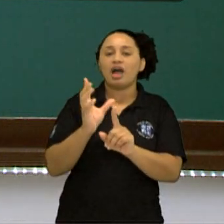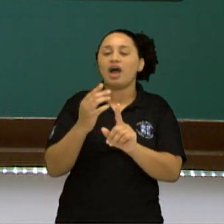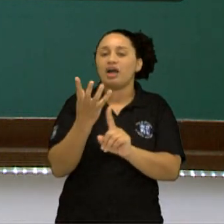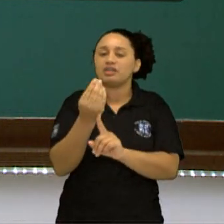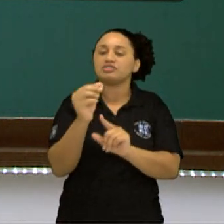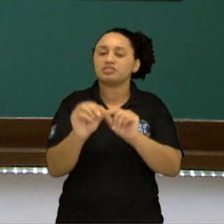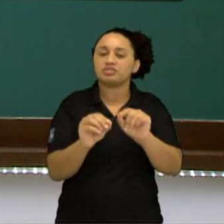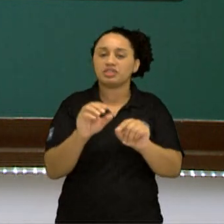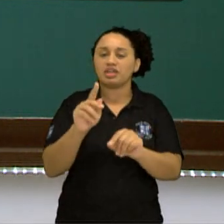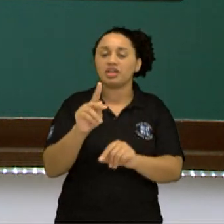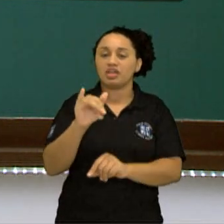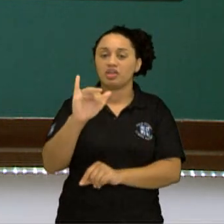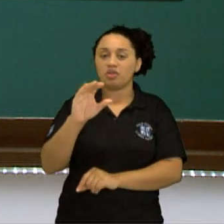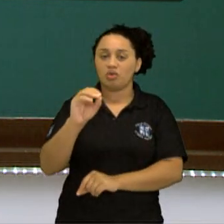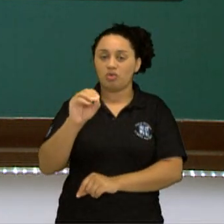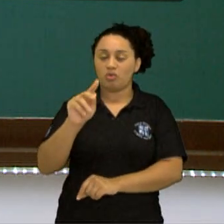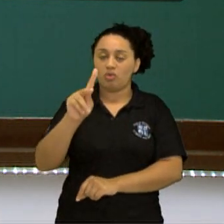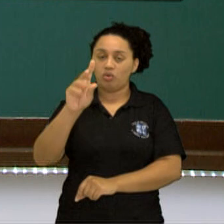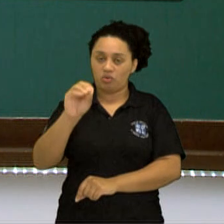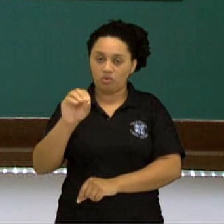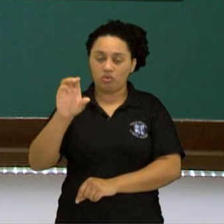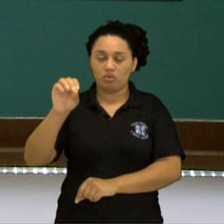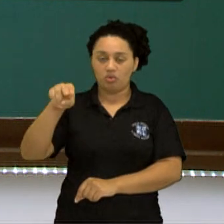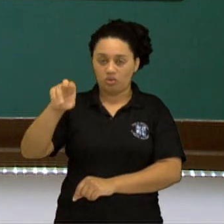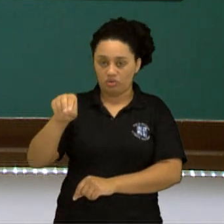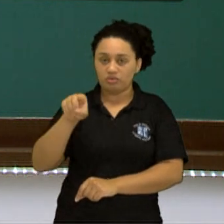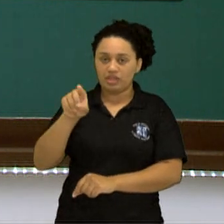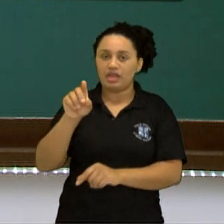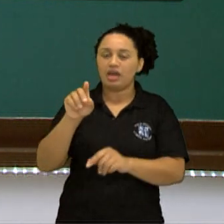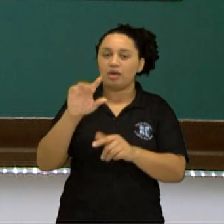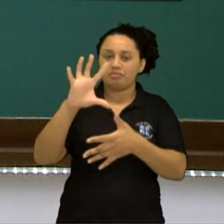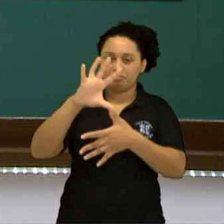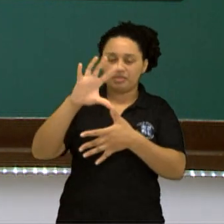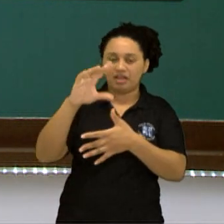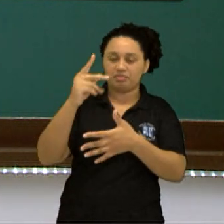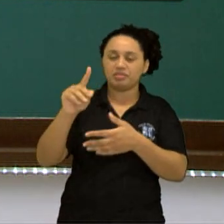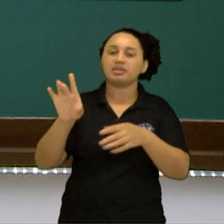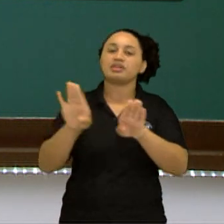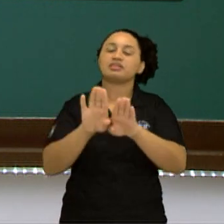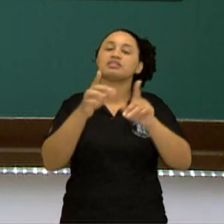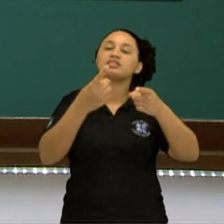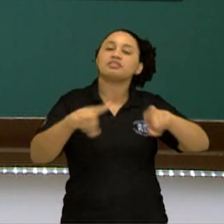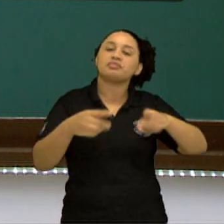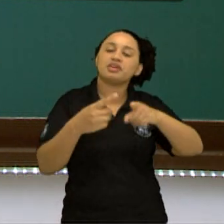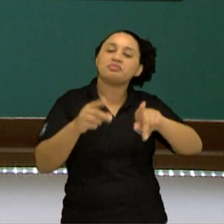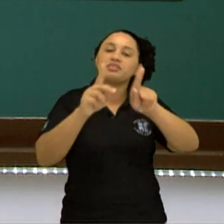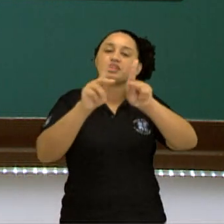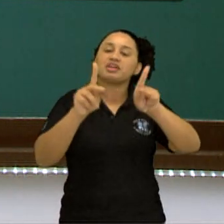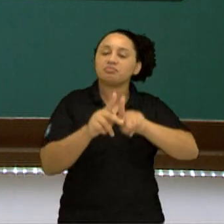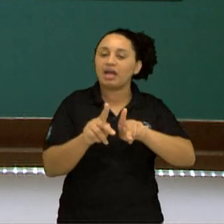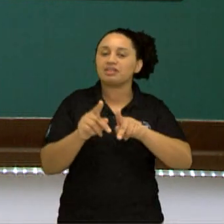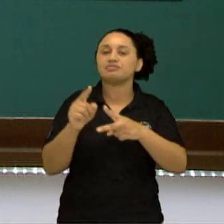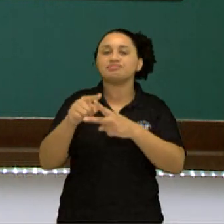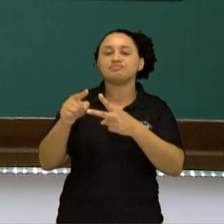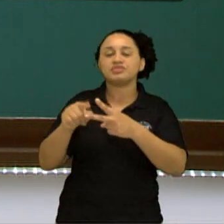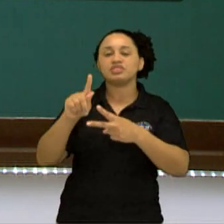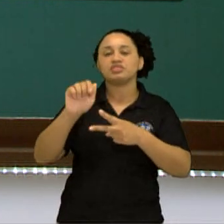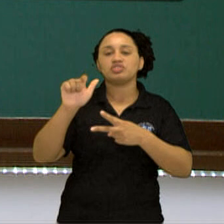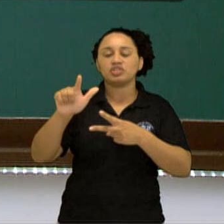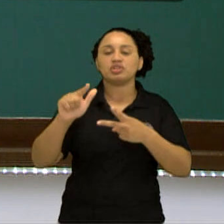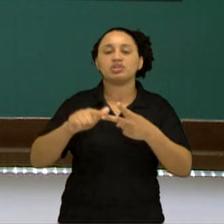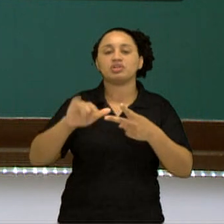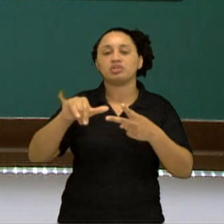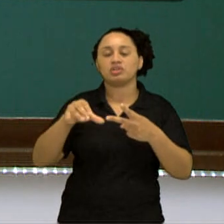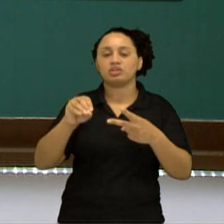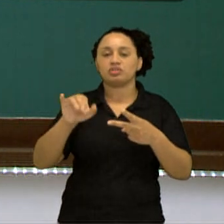Ono, Mapa, Imagine a Paz e a canção A Paz de Gilberto Gil e